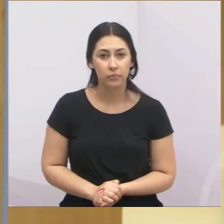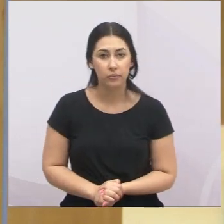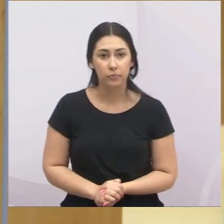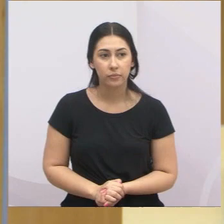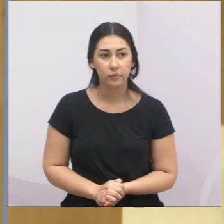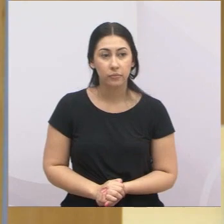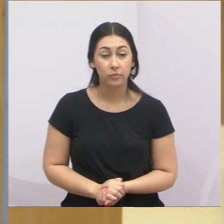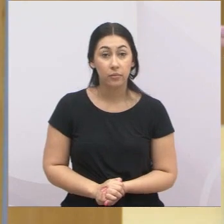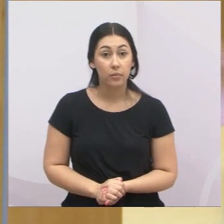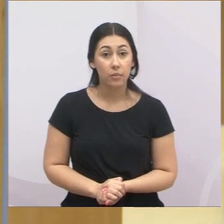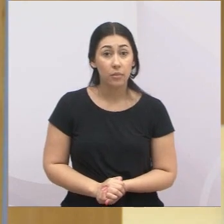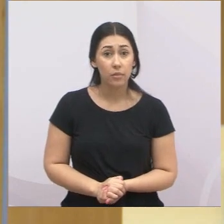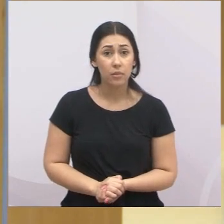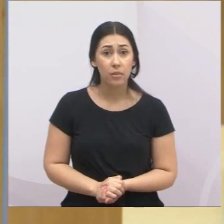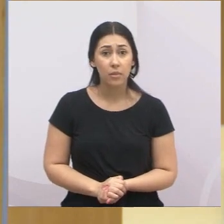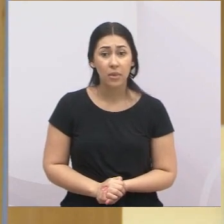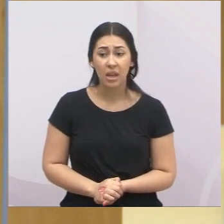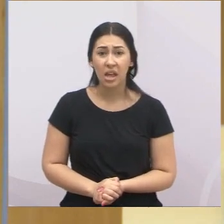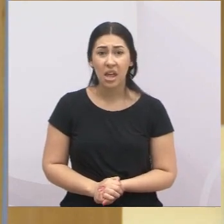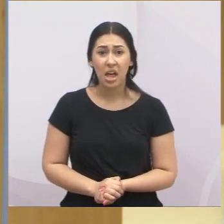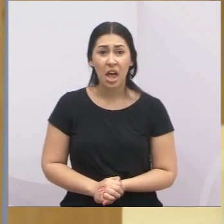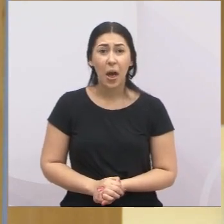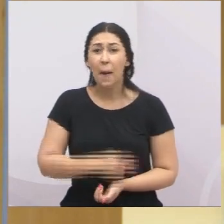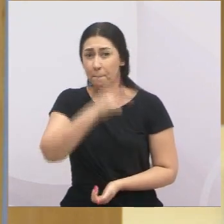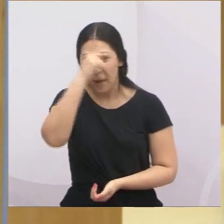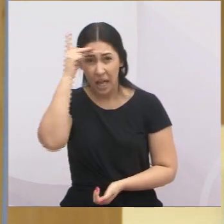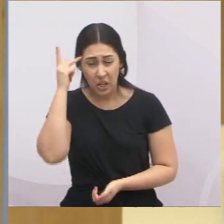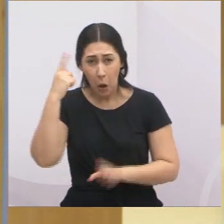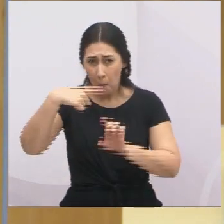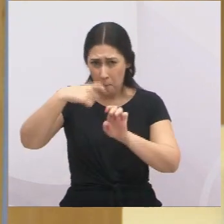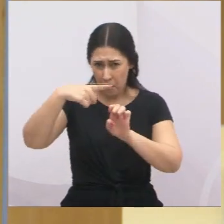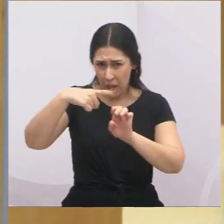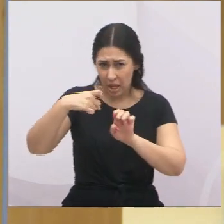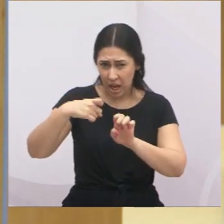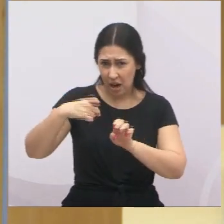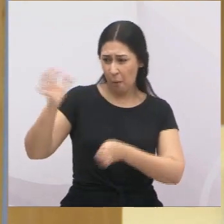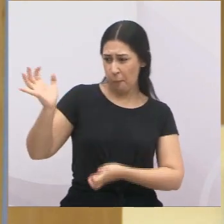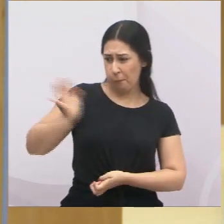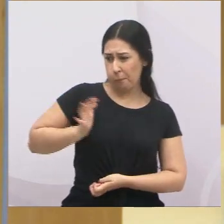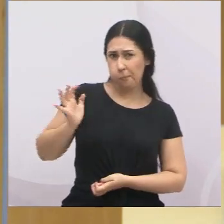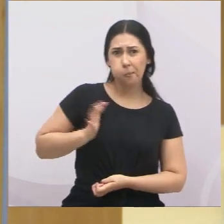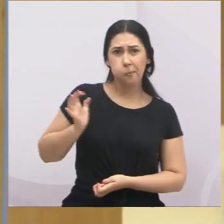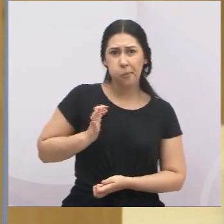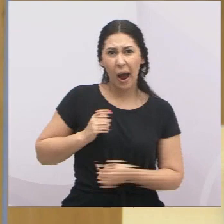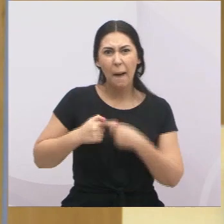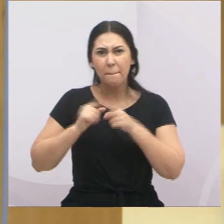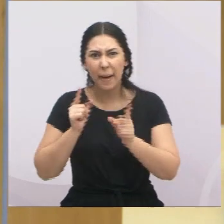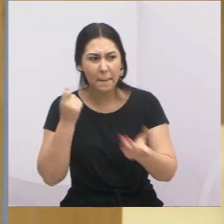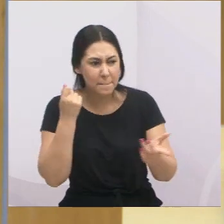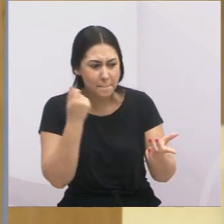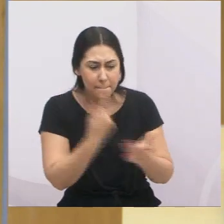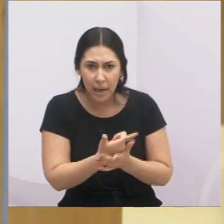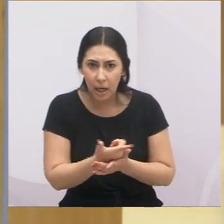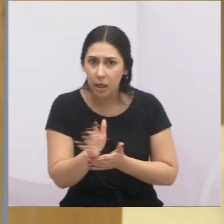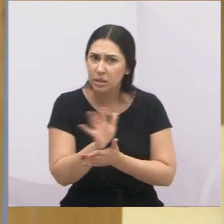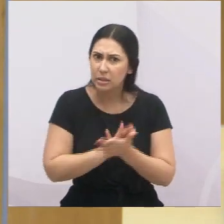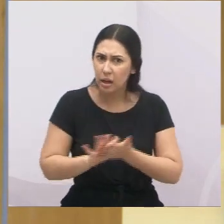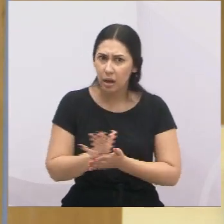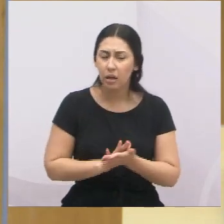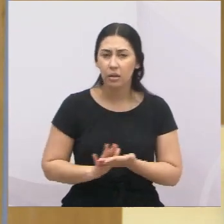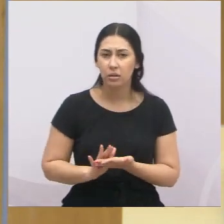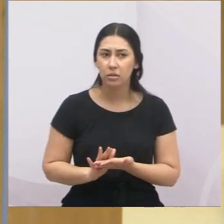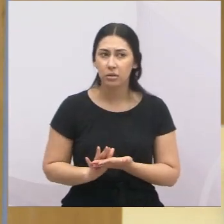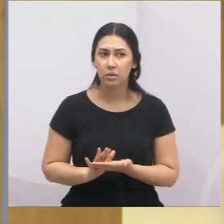Qual o patrimônio dos donos dessa empresa para garantir o aporte e o salário dos funcionários?